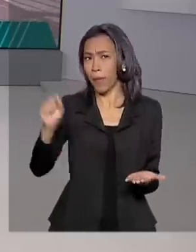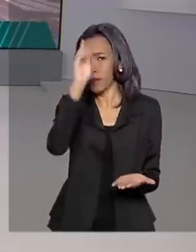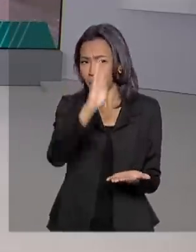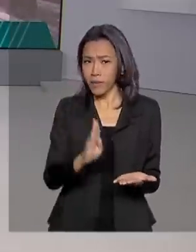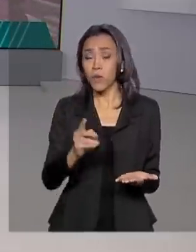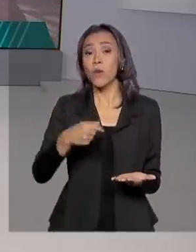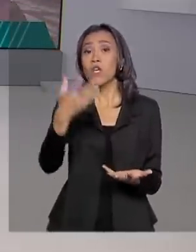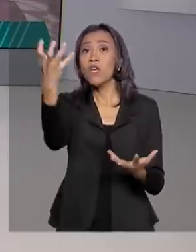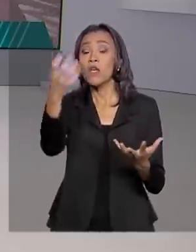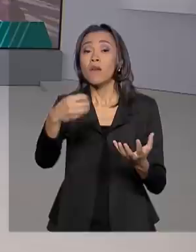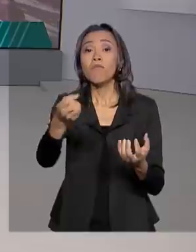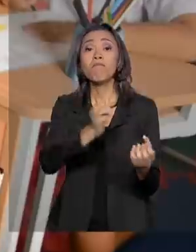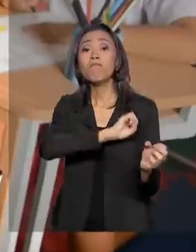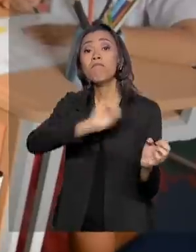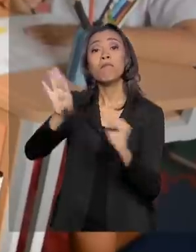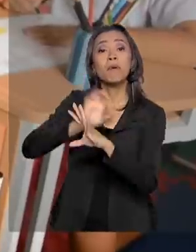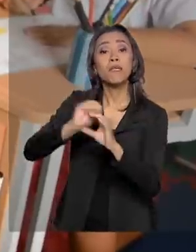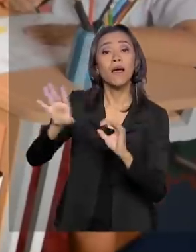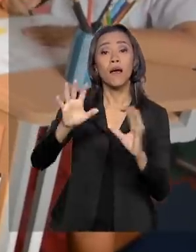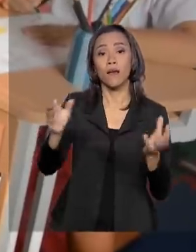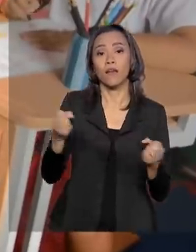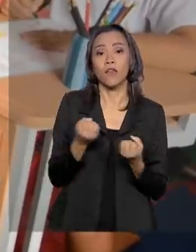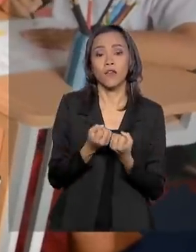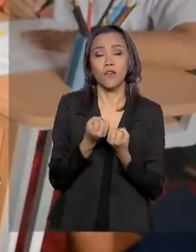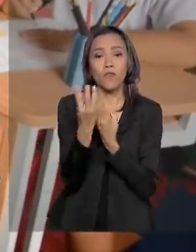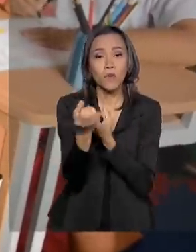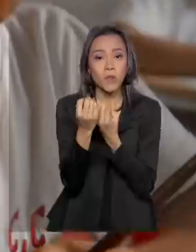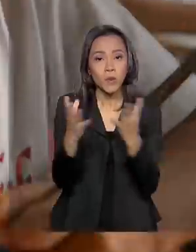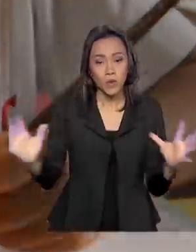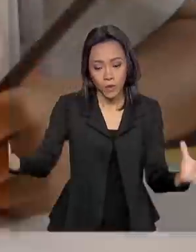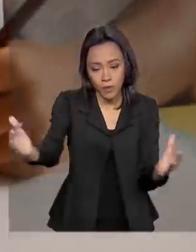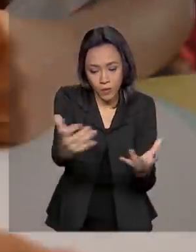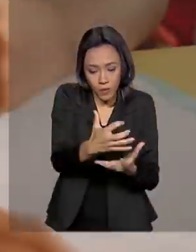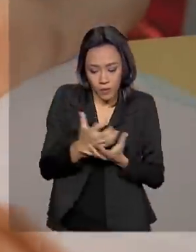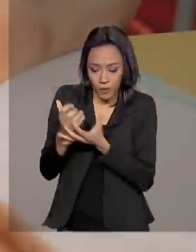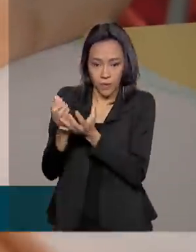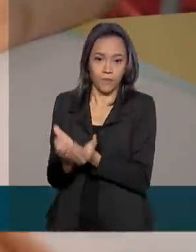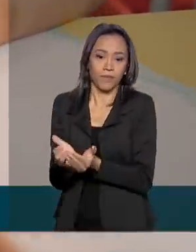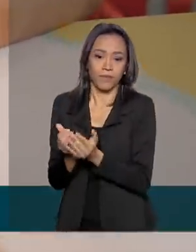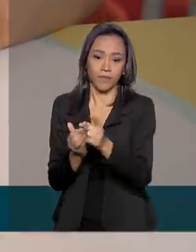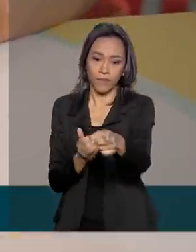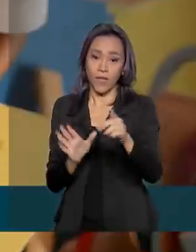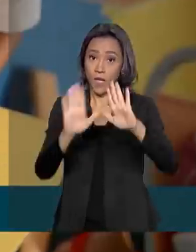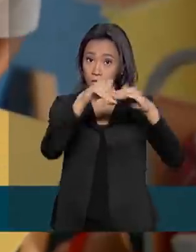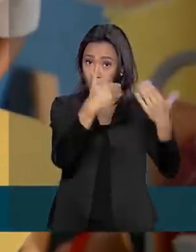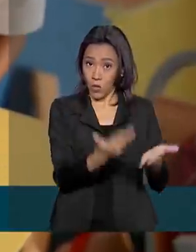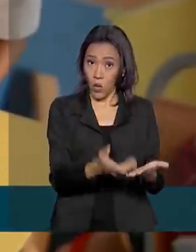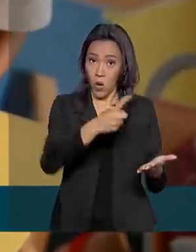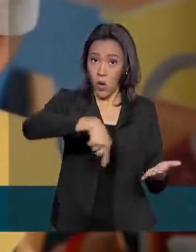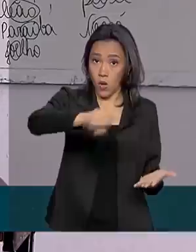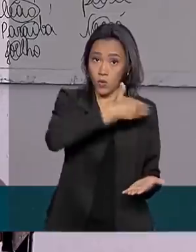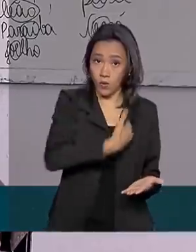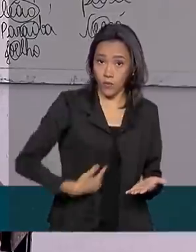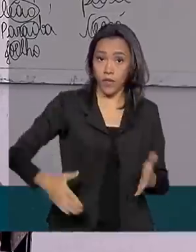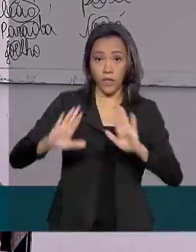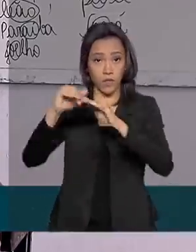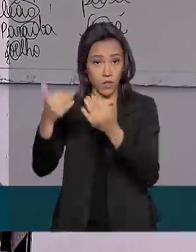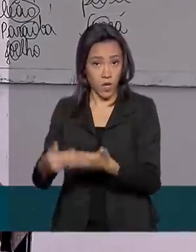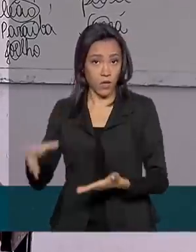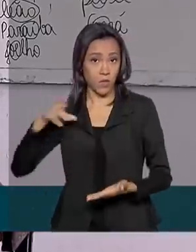Escolar 2019. As escolas públicas e privadas devem enviar até 20 de março